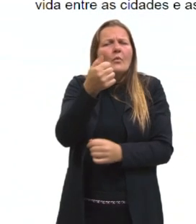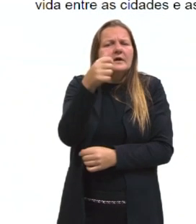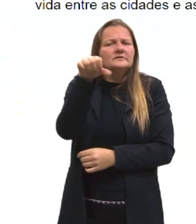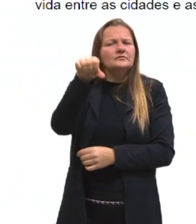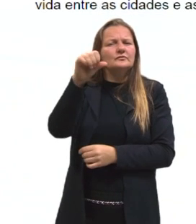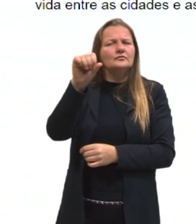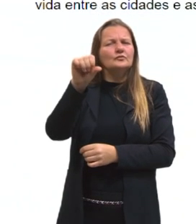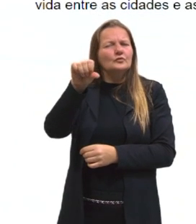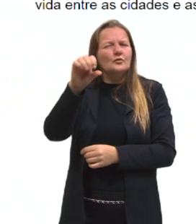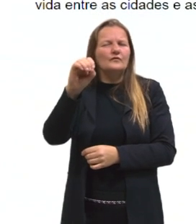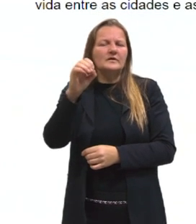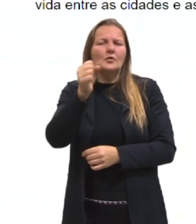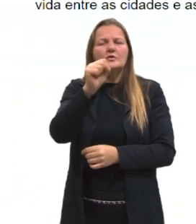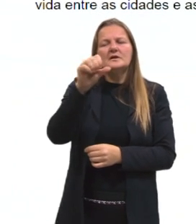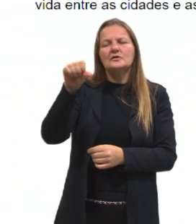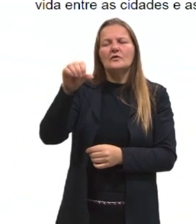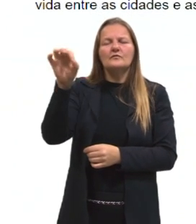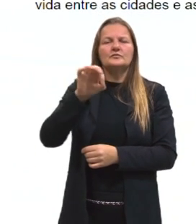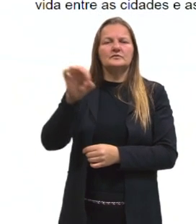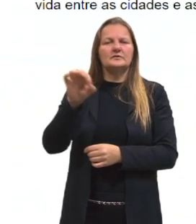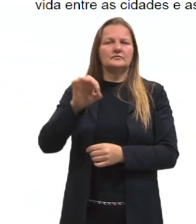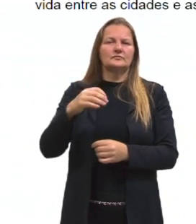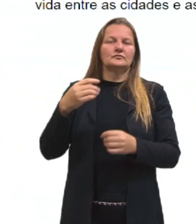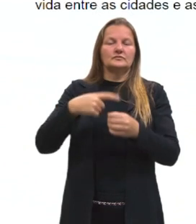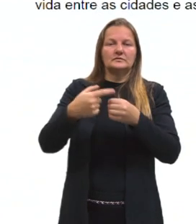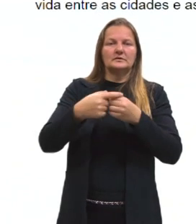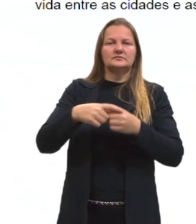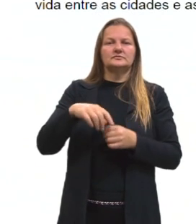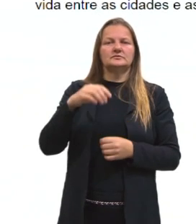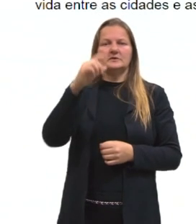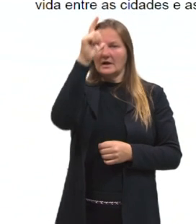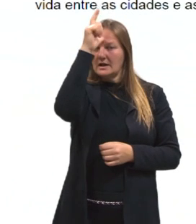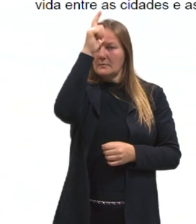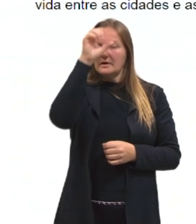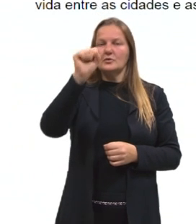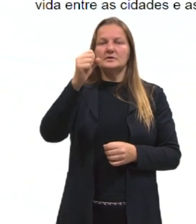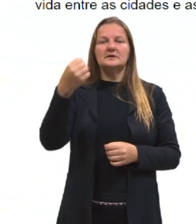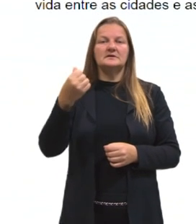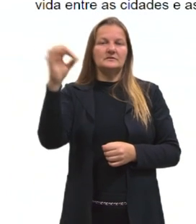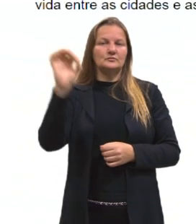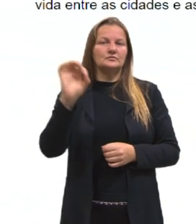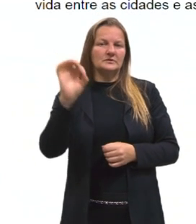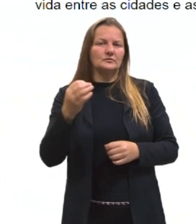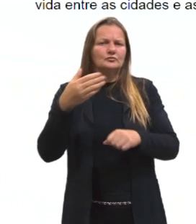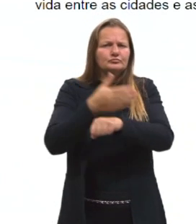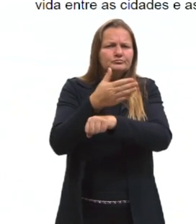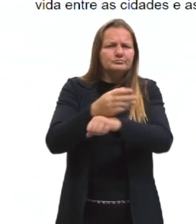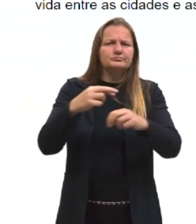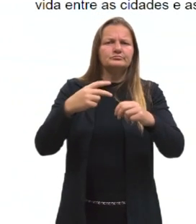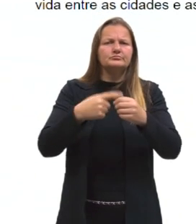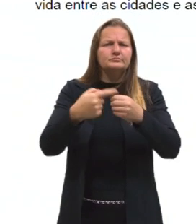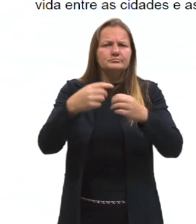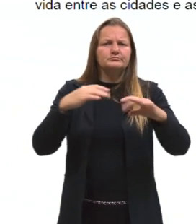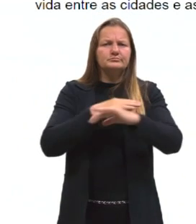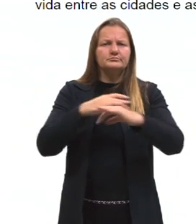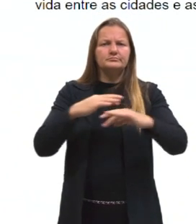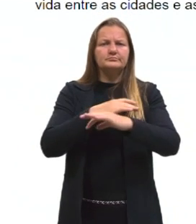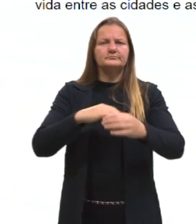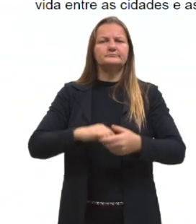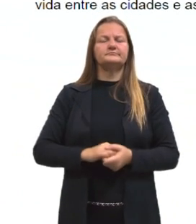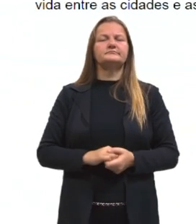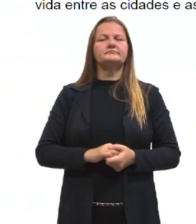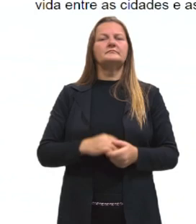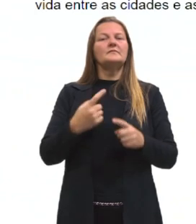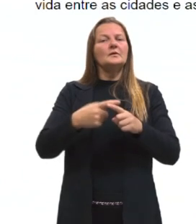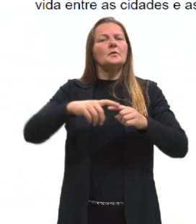89%, e Alemanha com 86%, aí, tá, então, esse processo, então, justamente